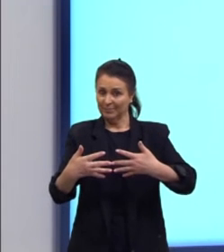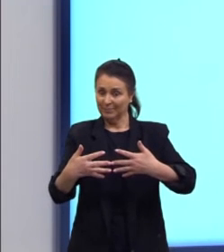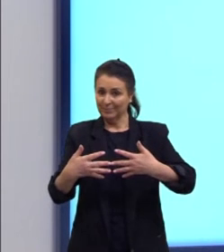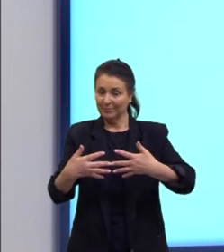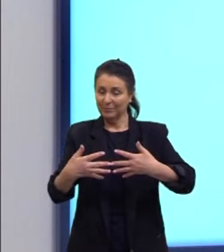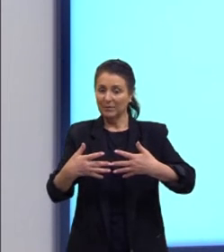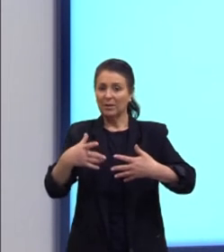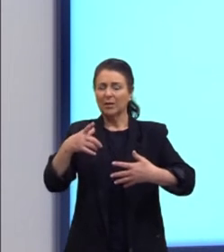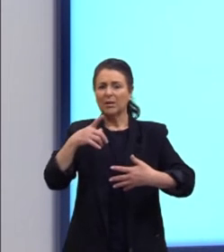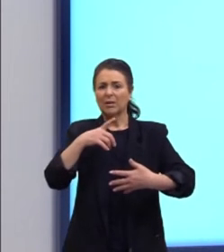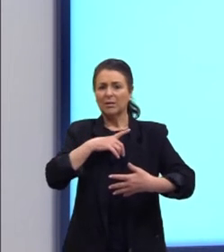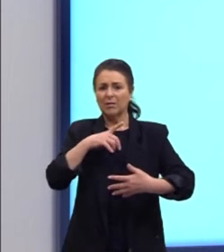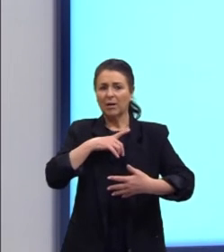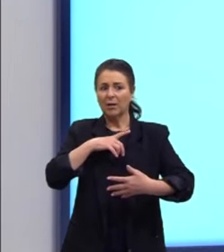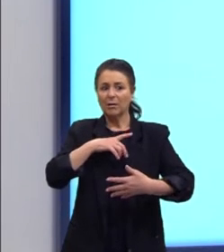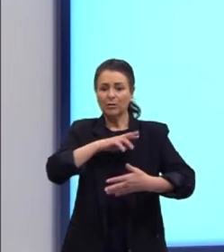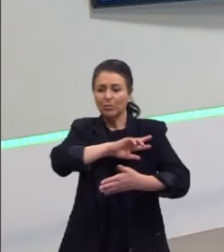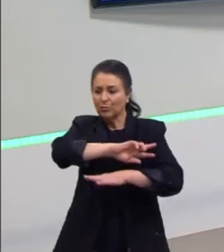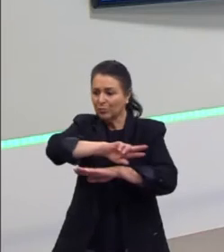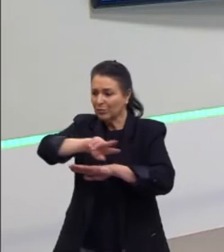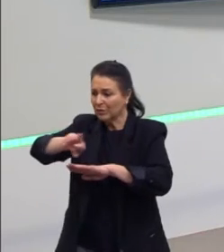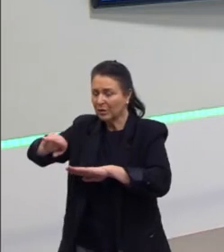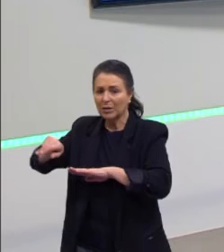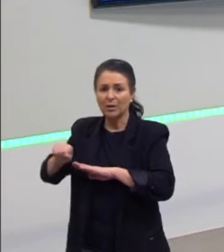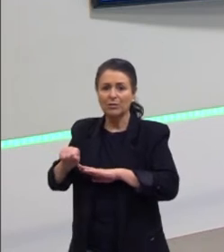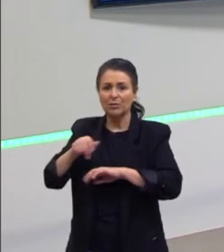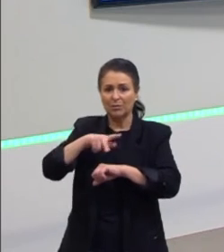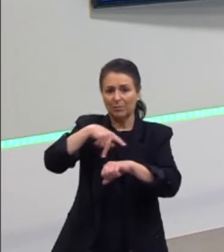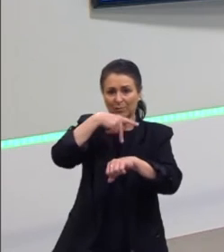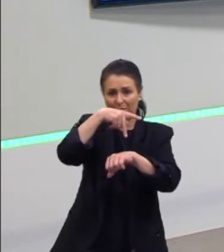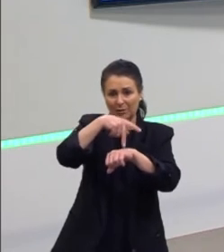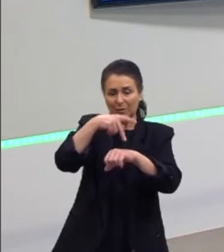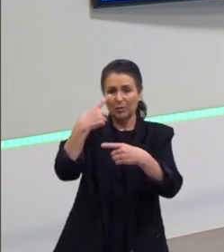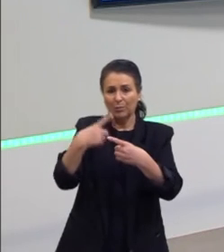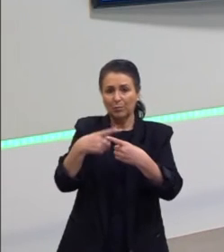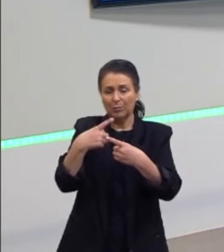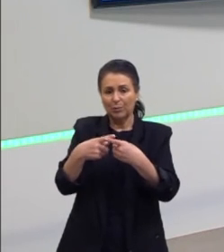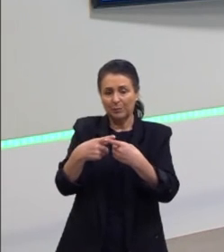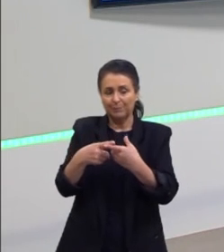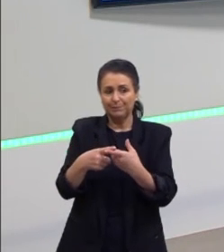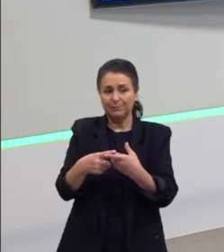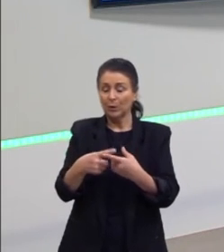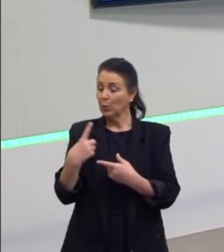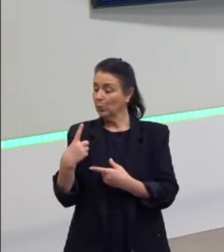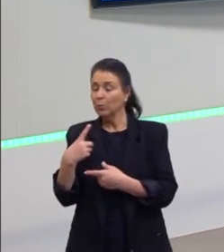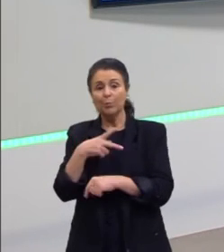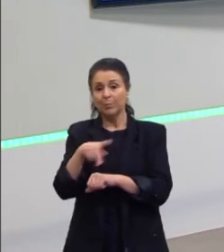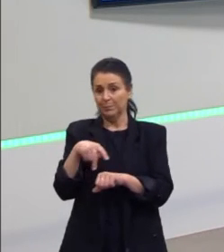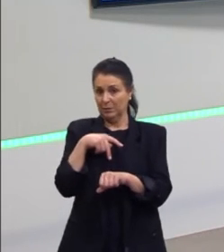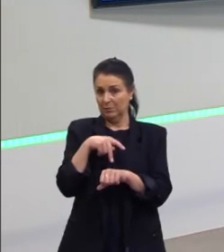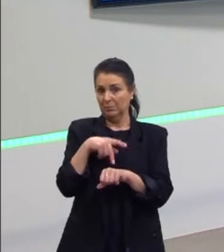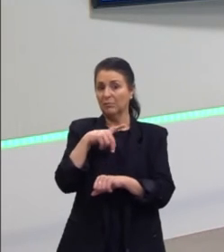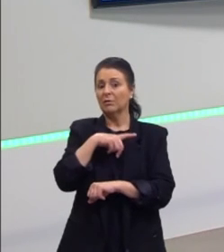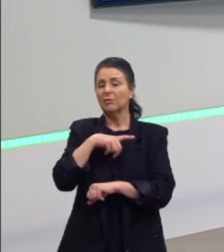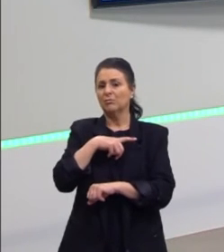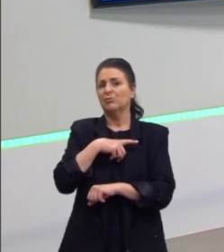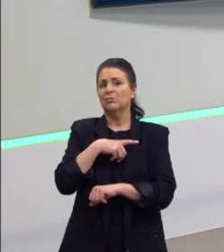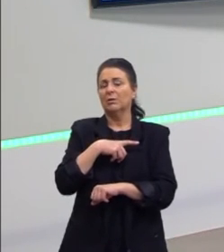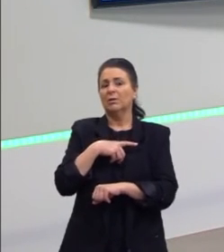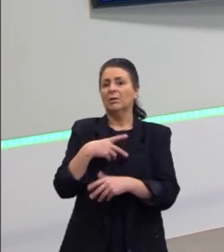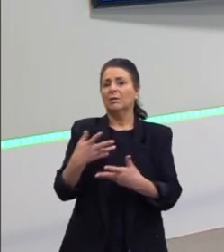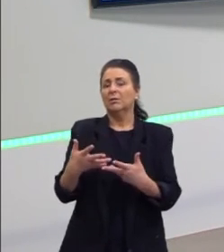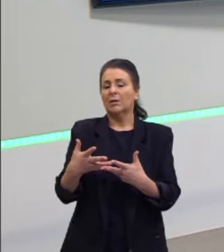nos diferentes países. Porque, se num país nós tínhamos certas